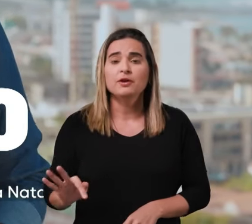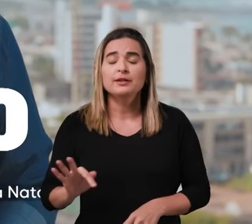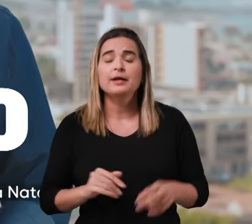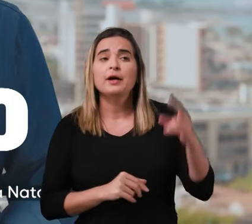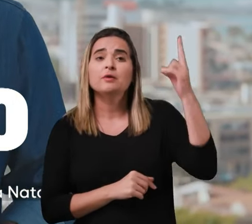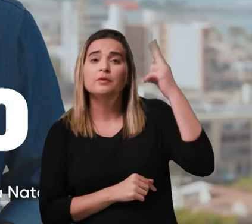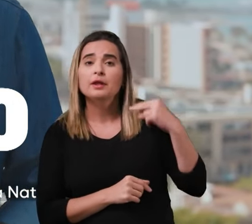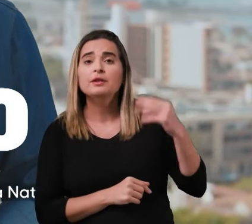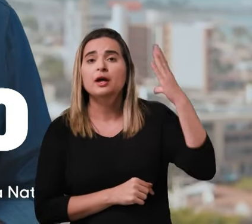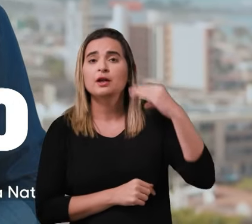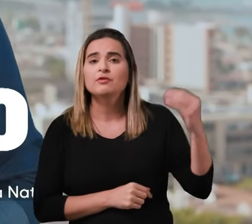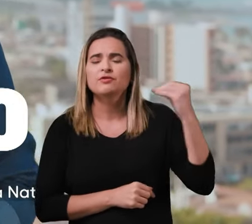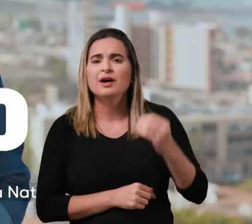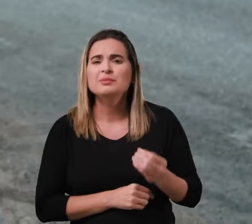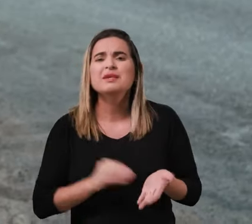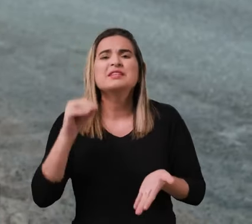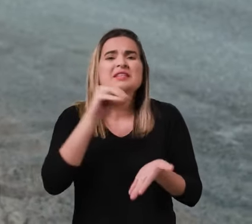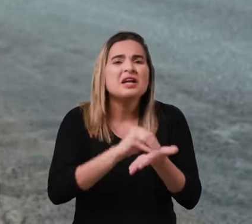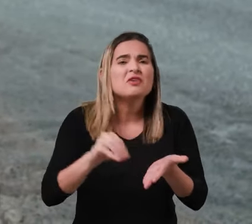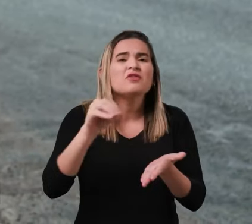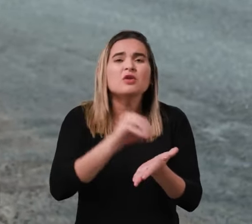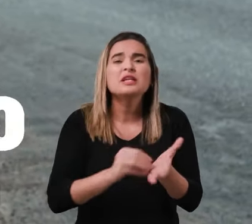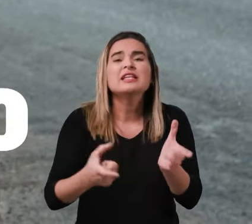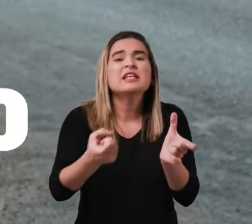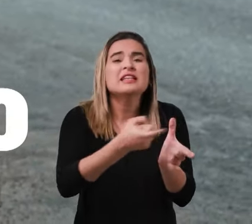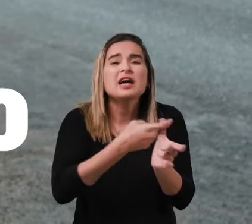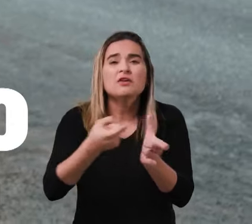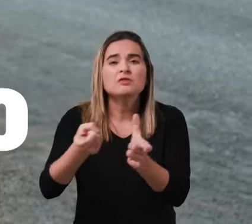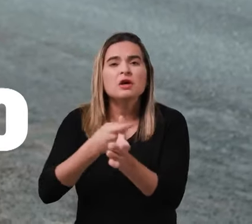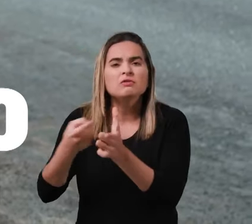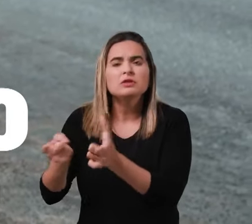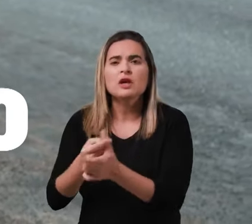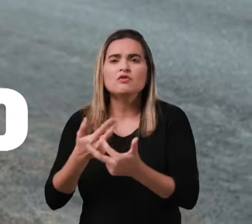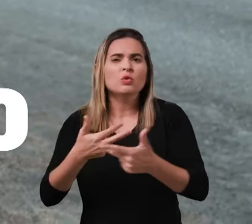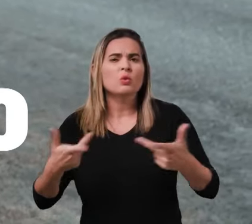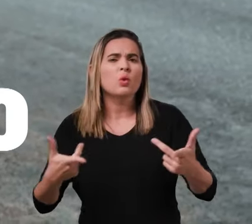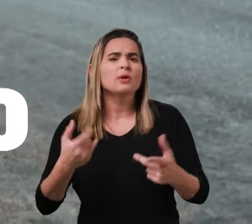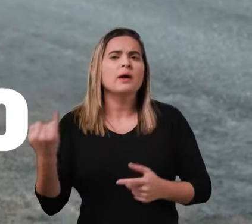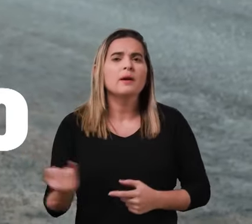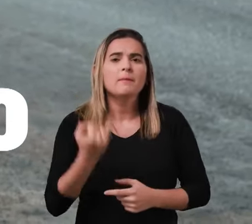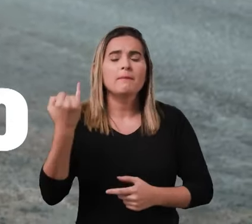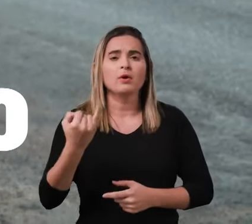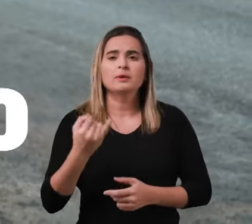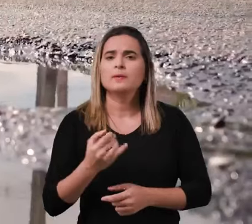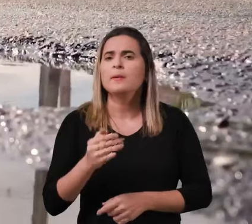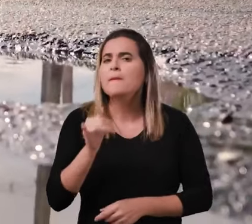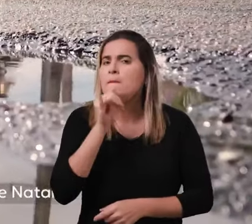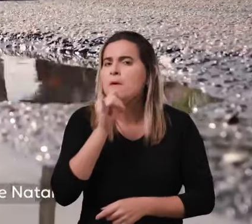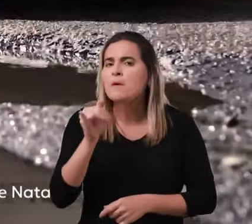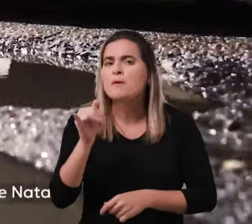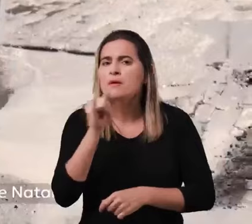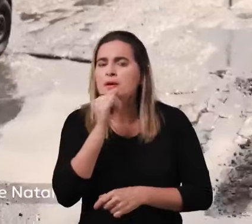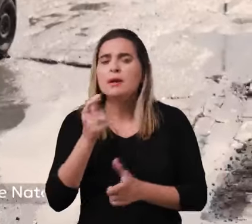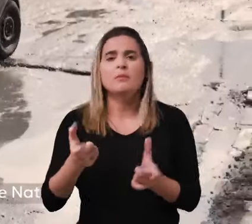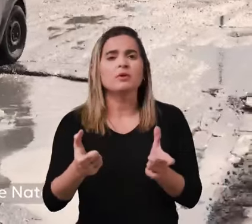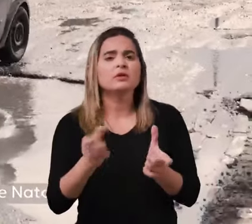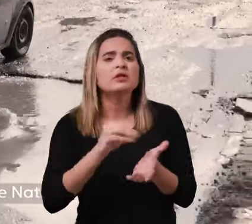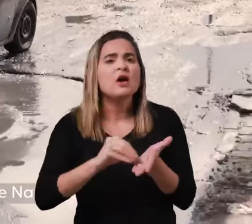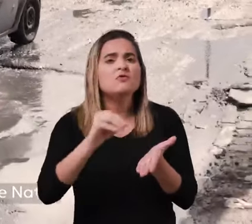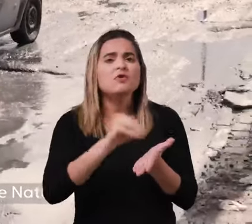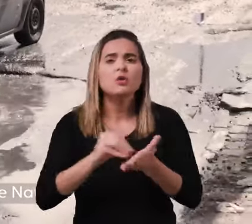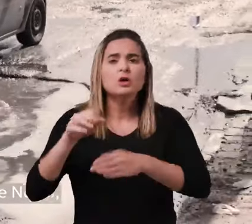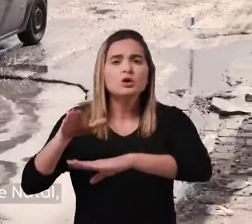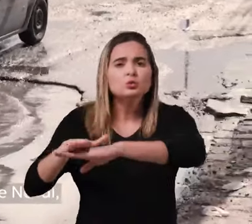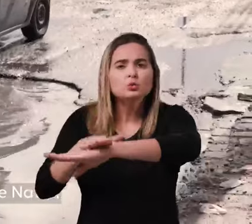Natália estão devendo muito a Natal. Estão devendo resolver o grave problema de pavimentação das vias estaduais que